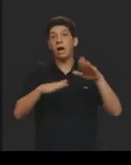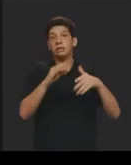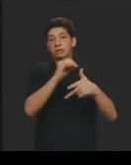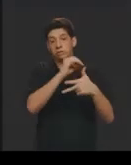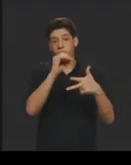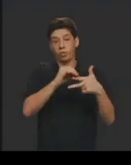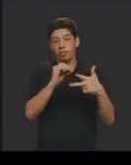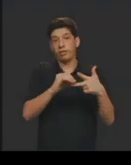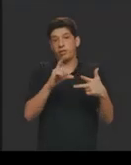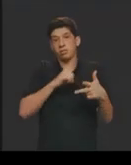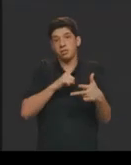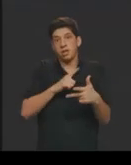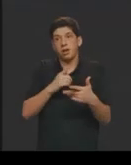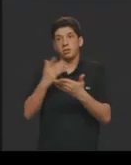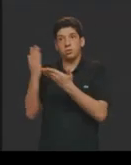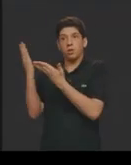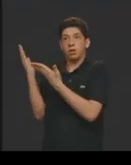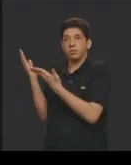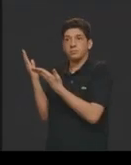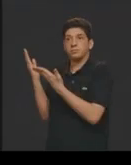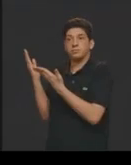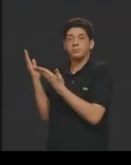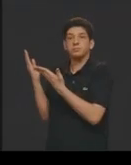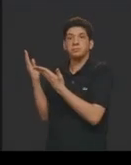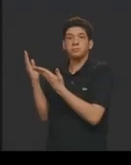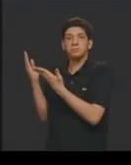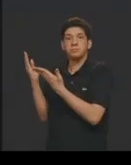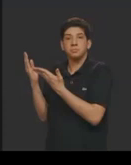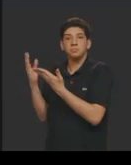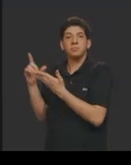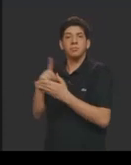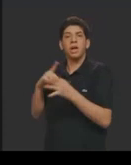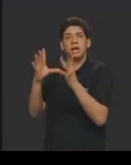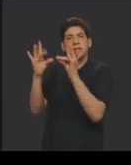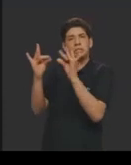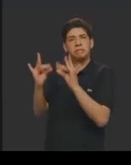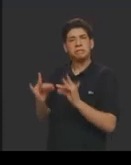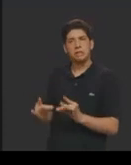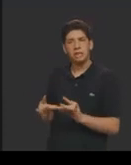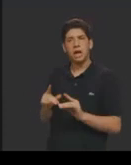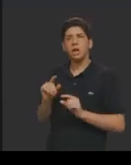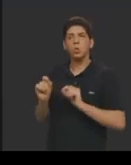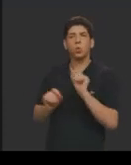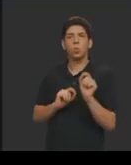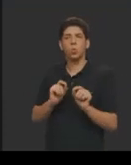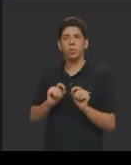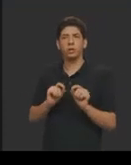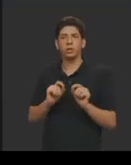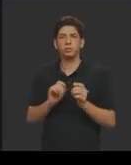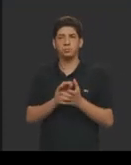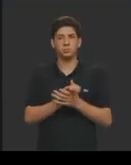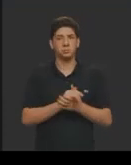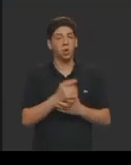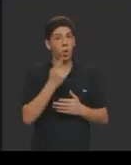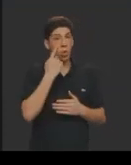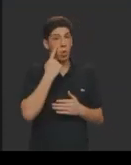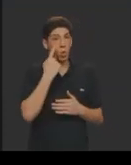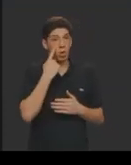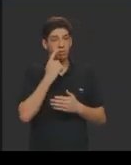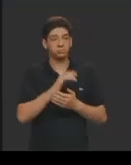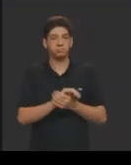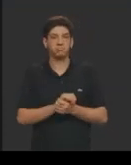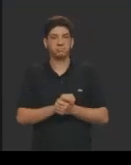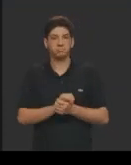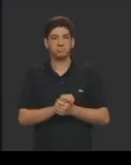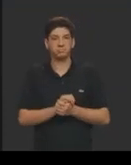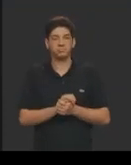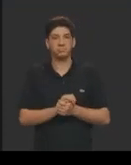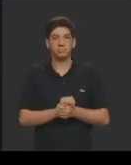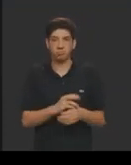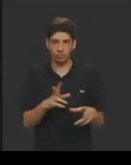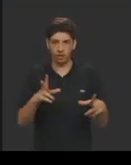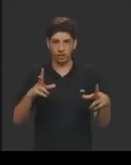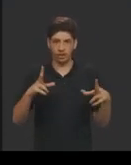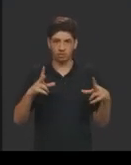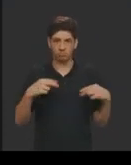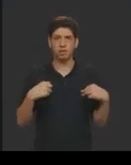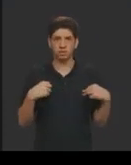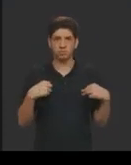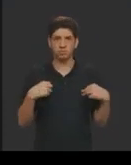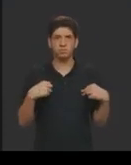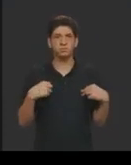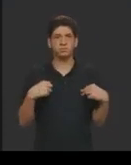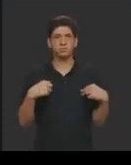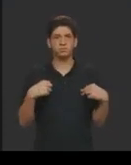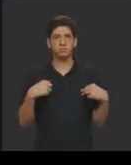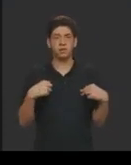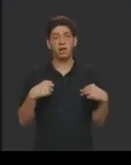coisa, e a gente tem que aprender a ler ela, né? Primeiro vai falar que tem pessoas, que essa meritocracia, do jeito que ela é colocada, e